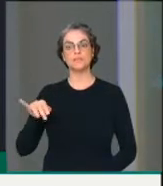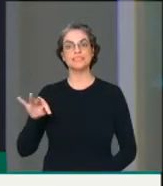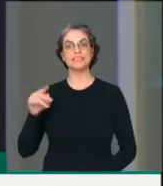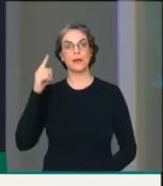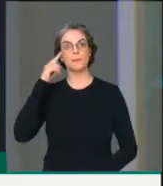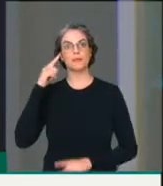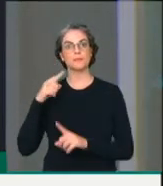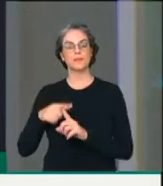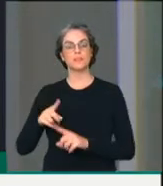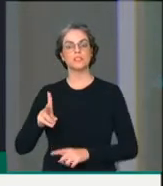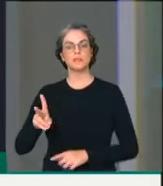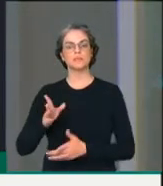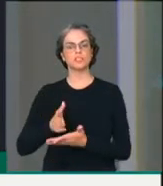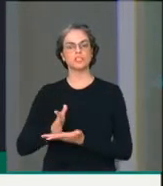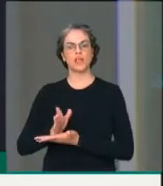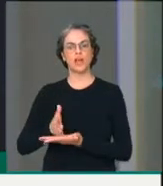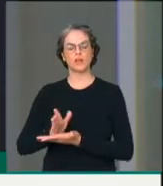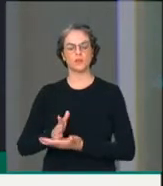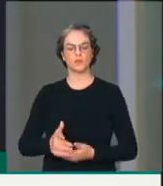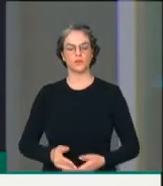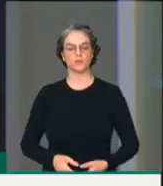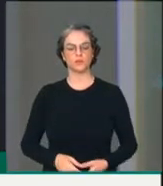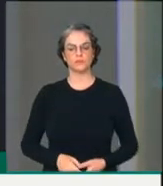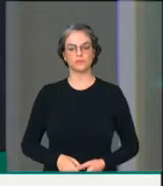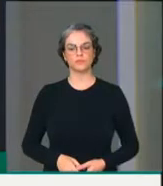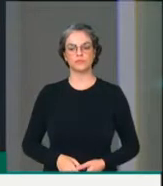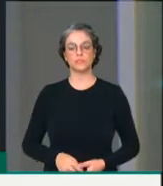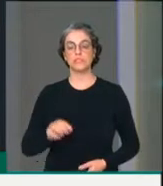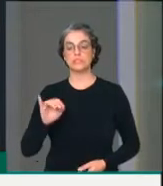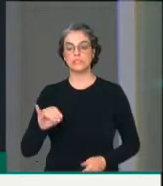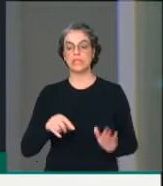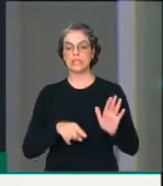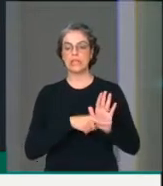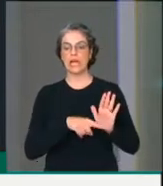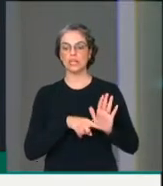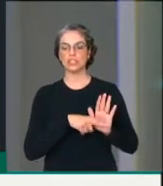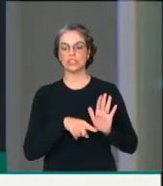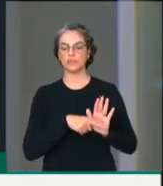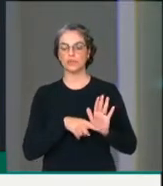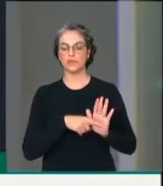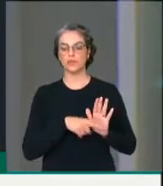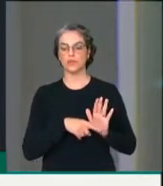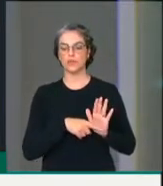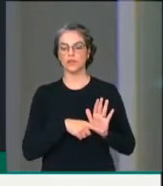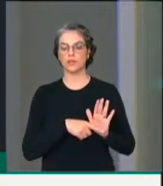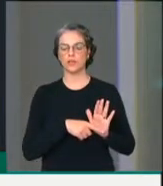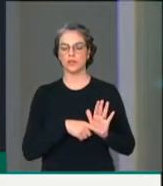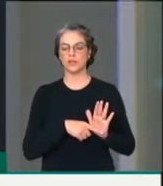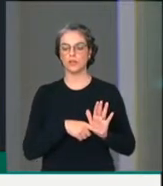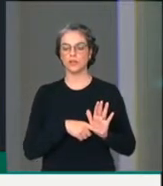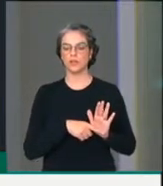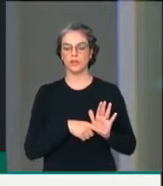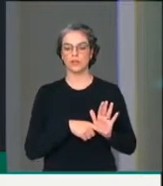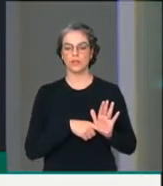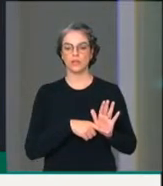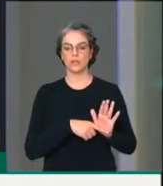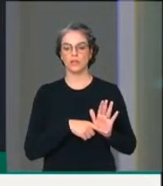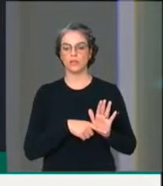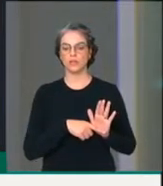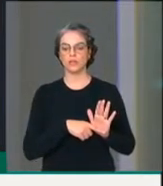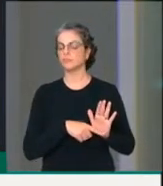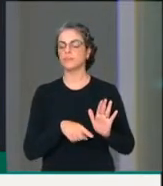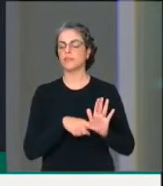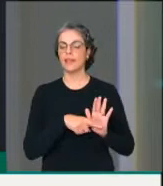Ele dizia que um otimista é um chato. Um pessimista é um